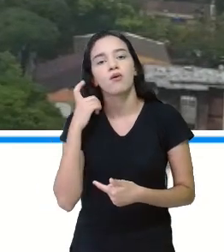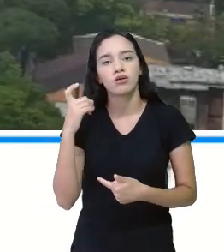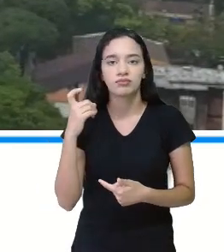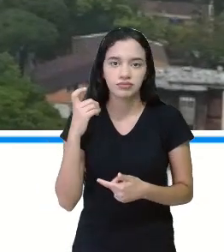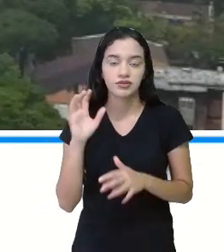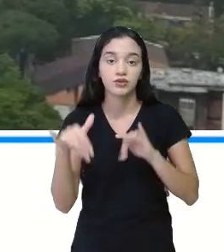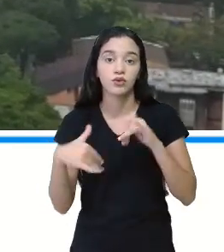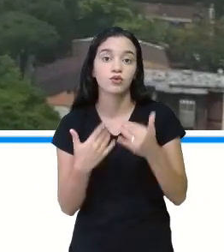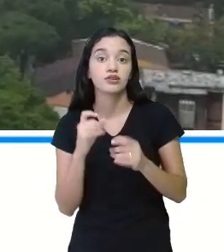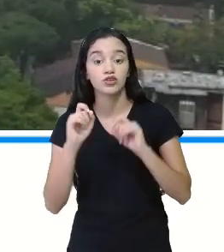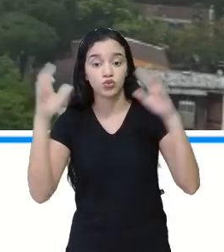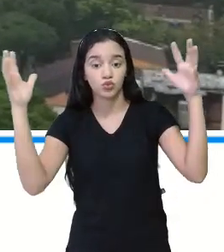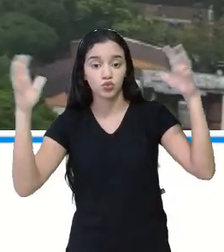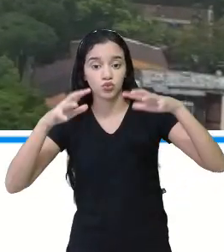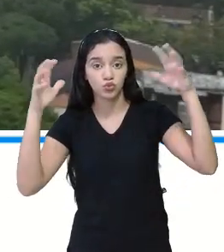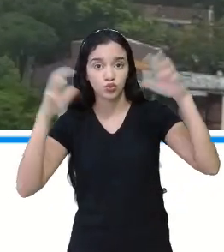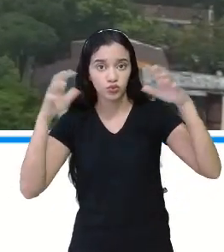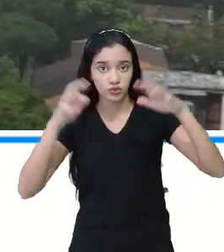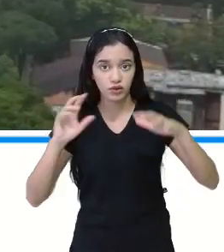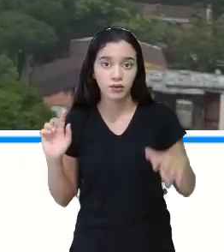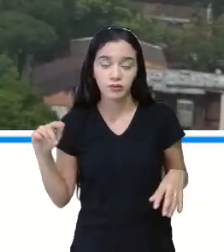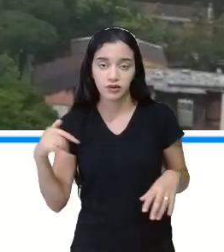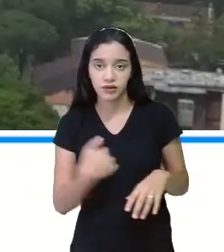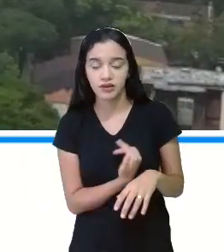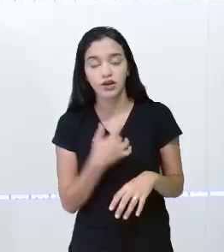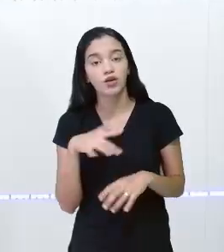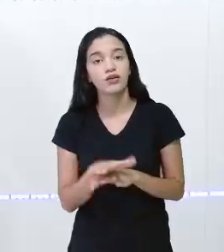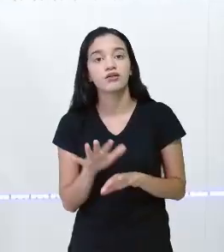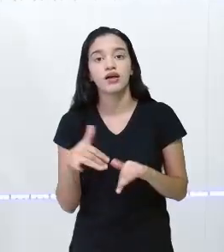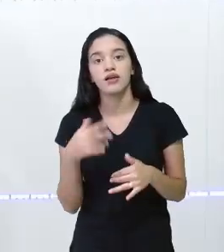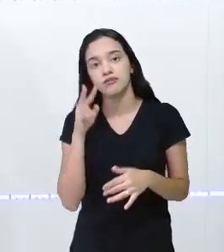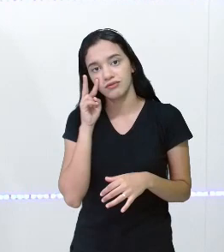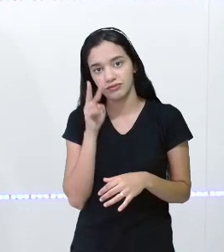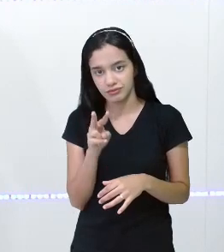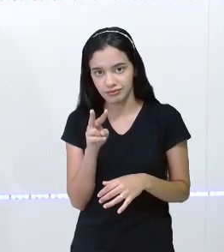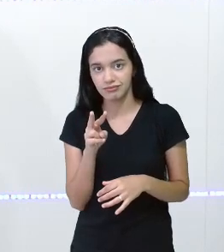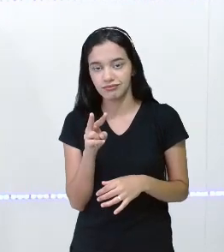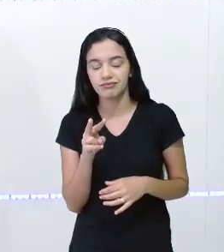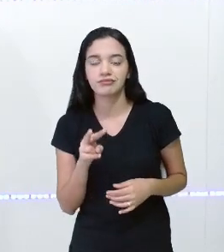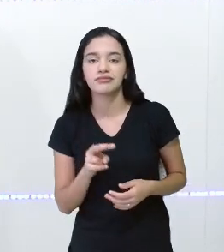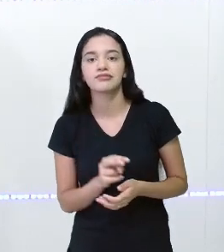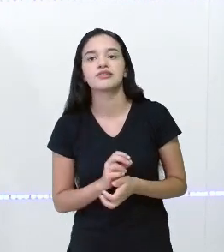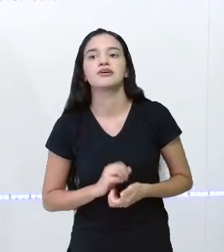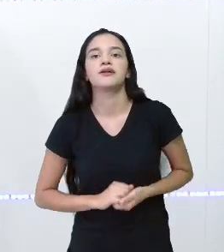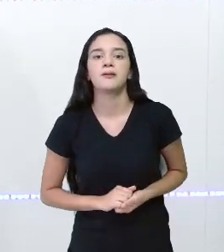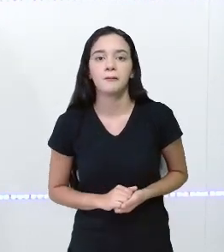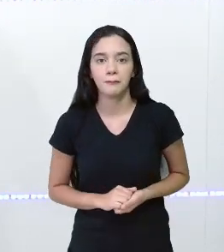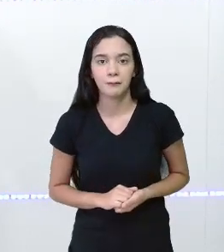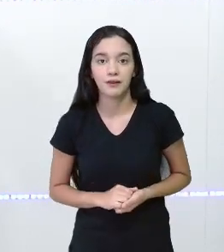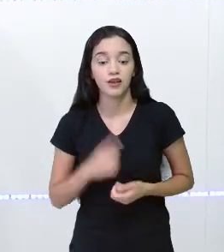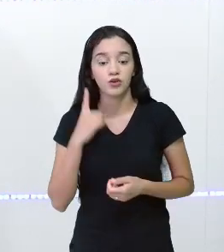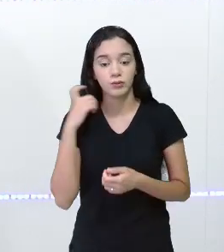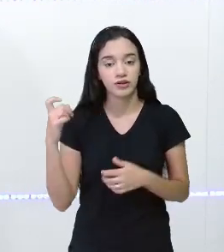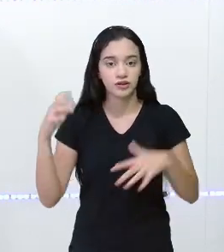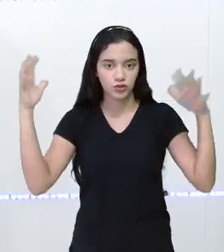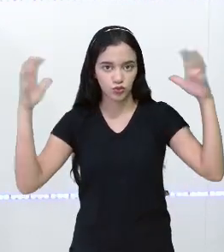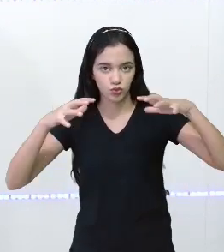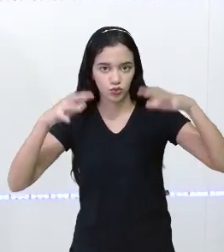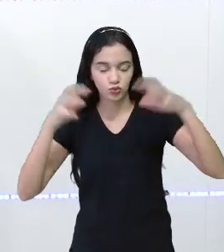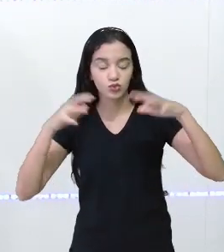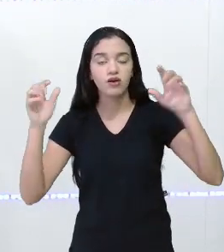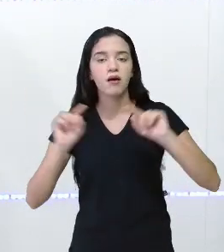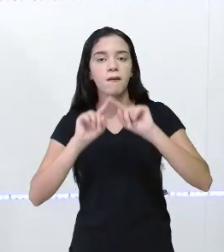chuva. Então, dá para a gente ver, ouvir nitidamente o barulho da chuva.